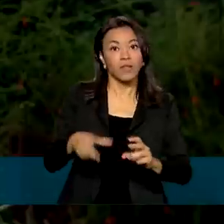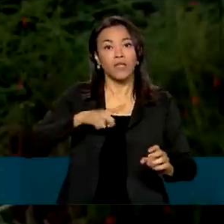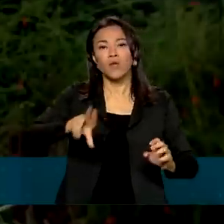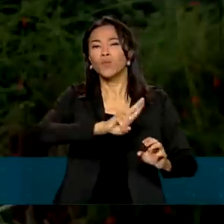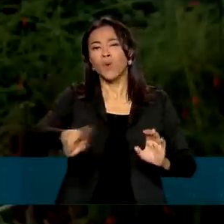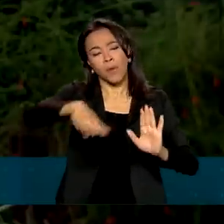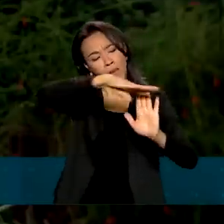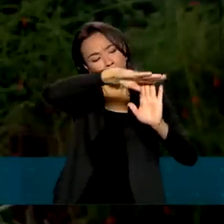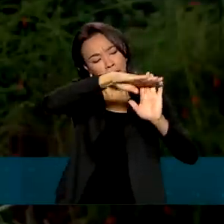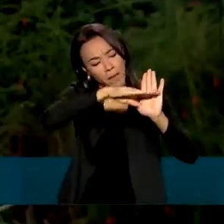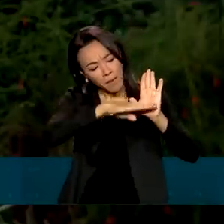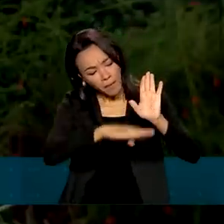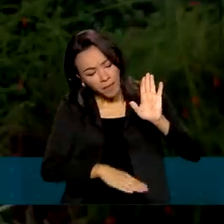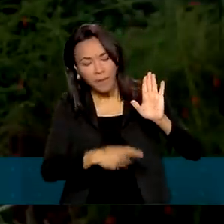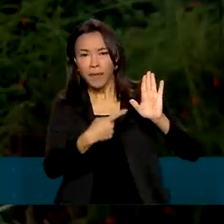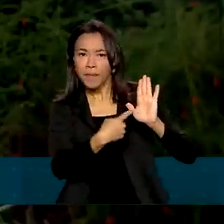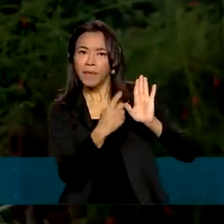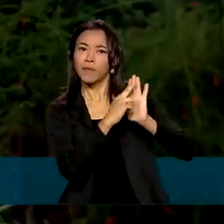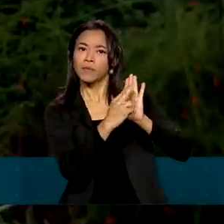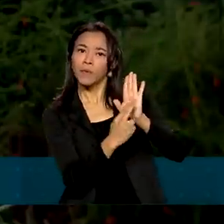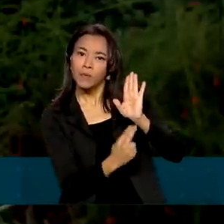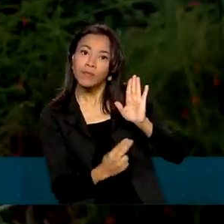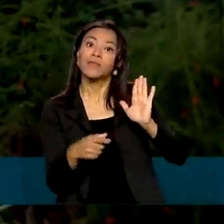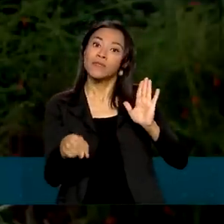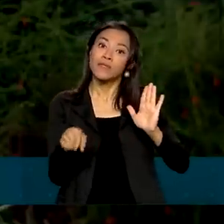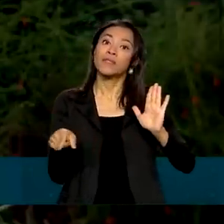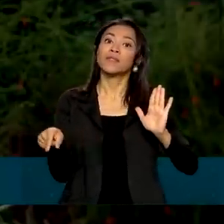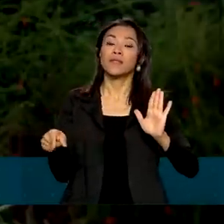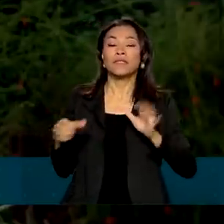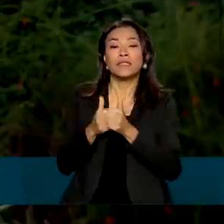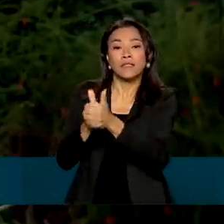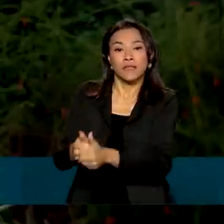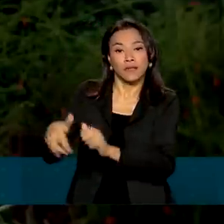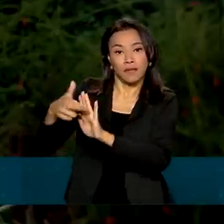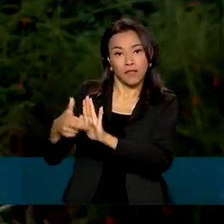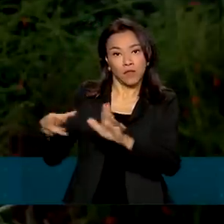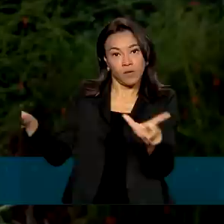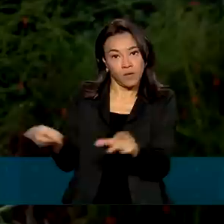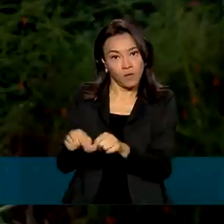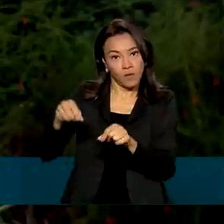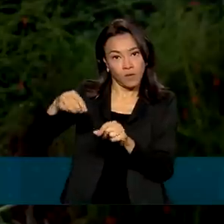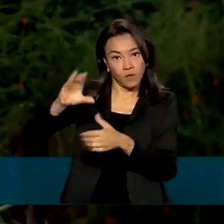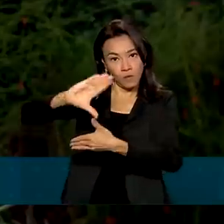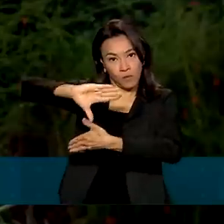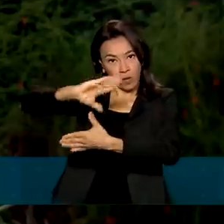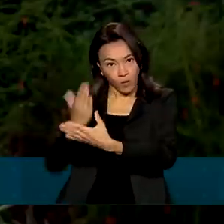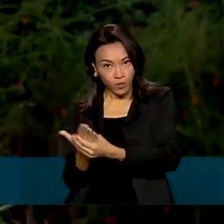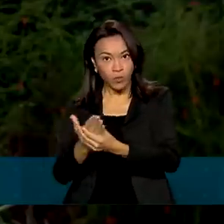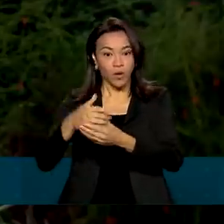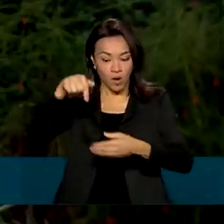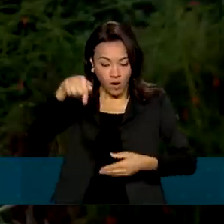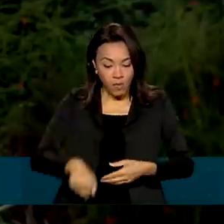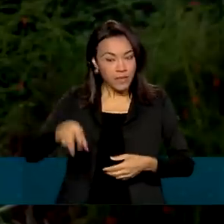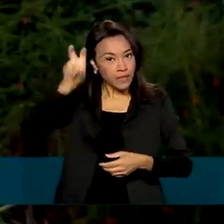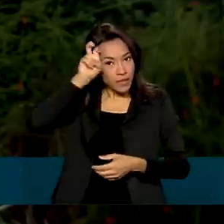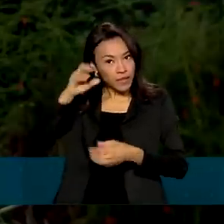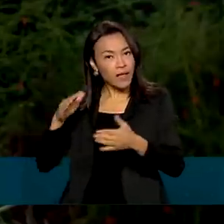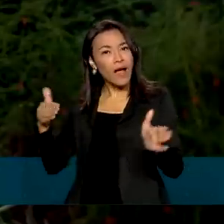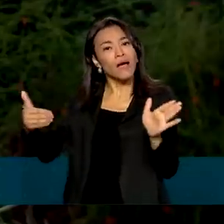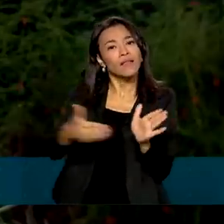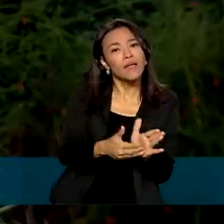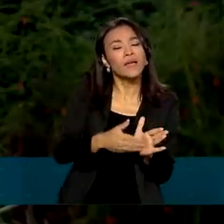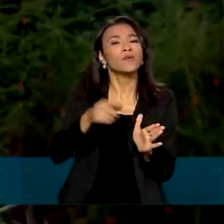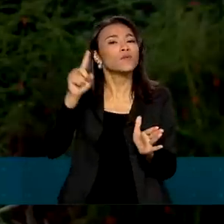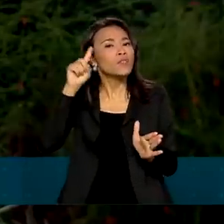exceções à tarifa externa comum do Mercosul. A medida entra em vigor nesta quinta-feira e vale até o dia 31 de